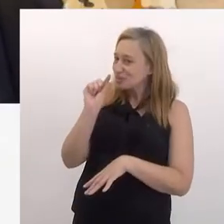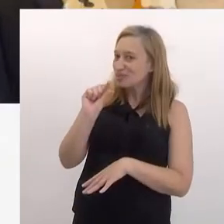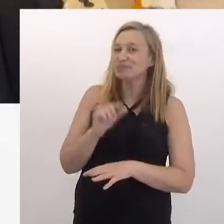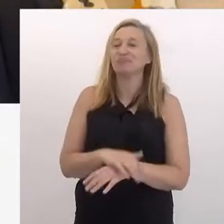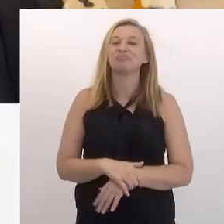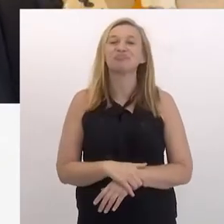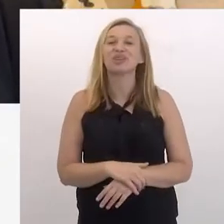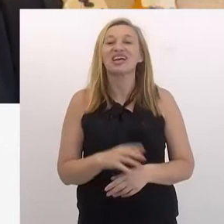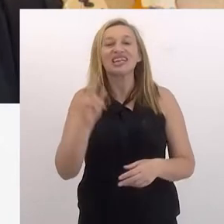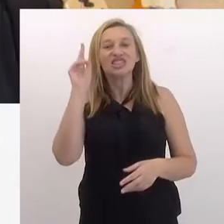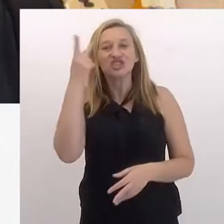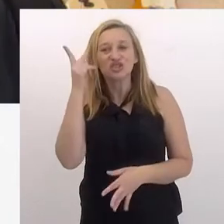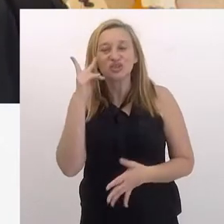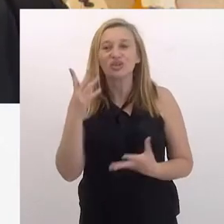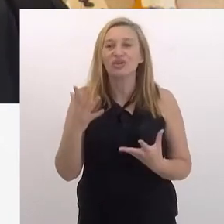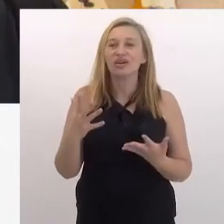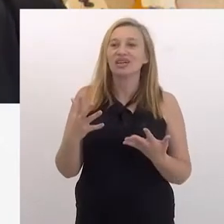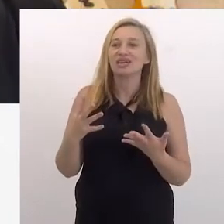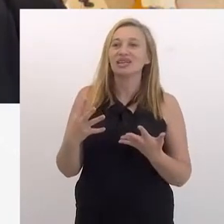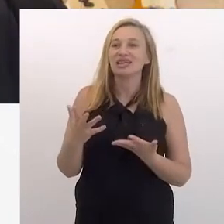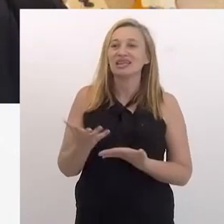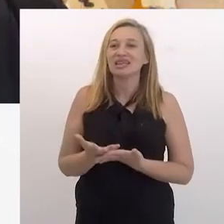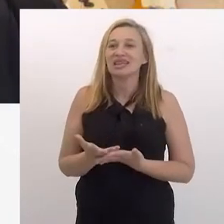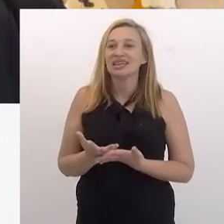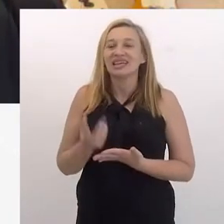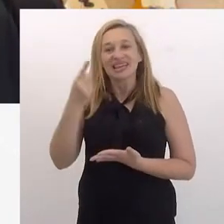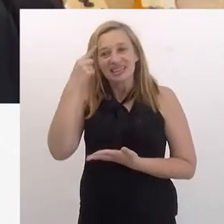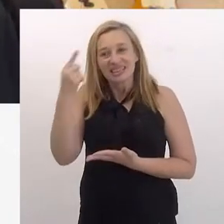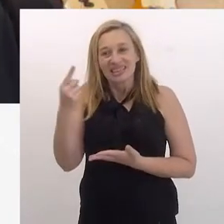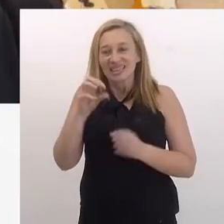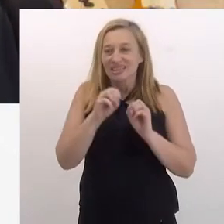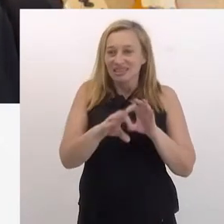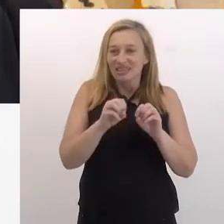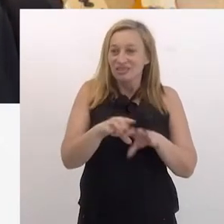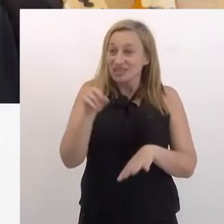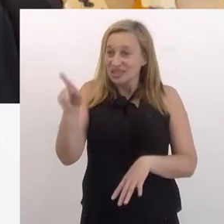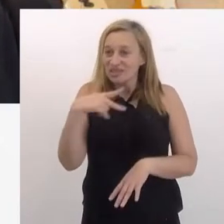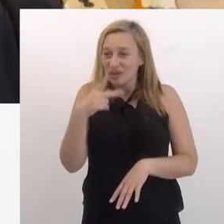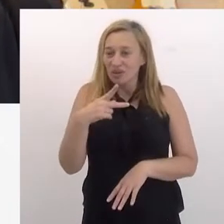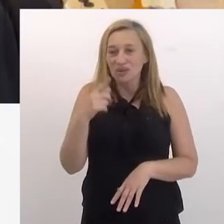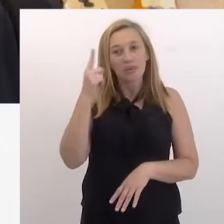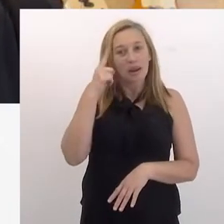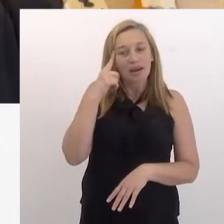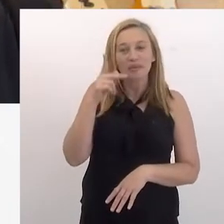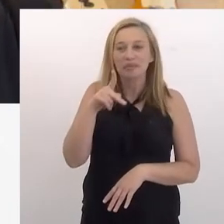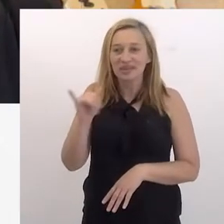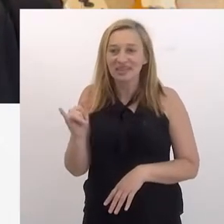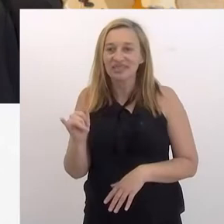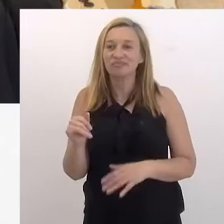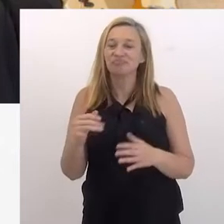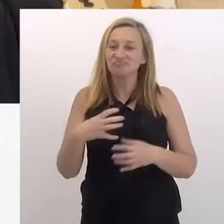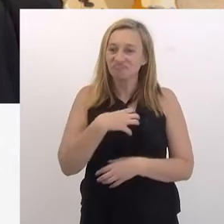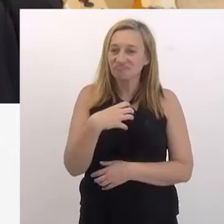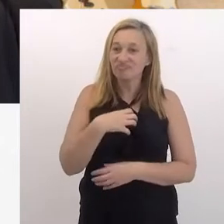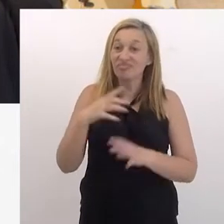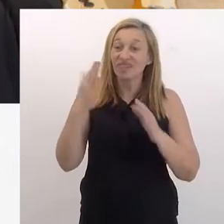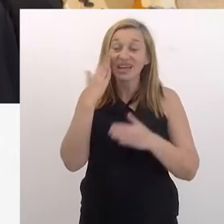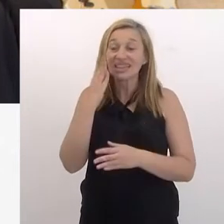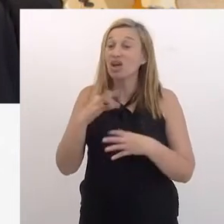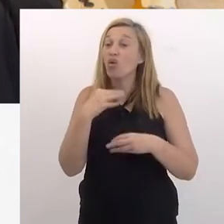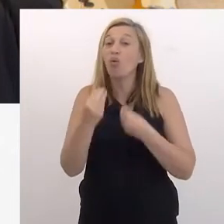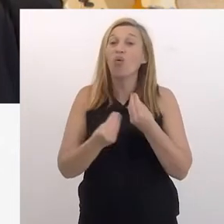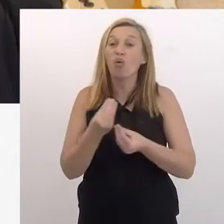Mas conta, conta mais, porque são essas histórias e essa é a ideia da educação. E quando você falou que seu pai pensava assim,